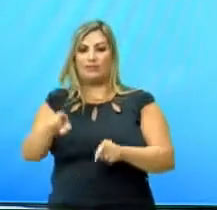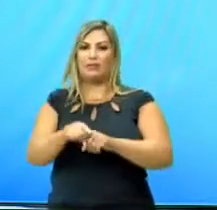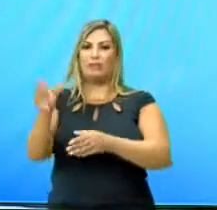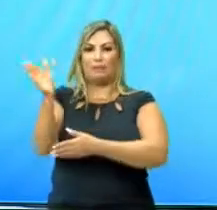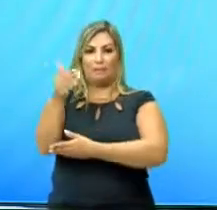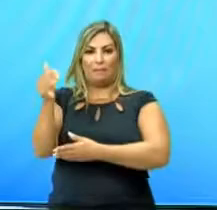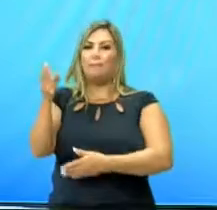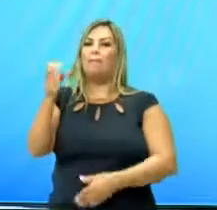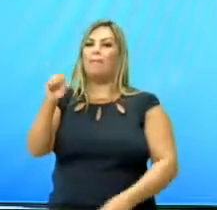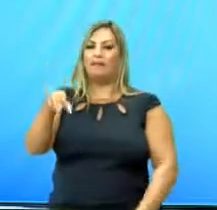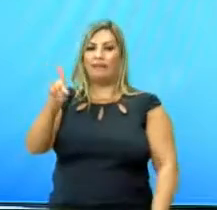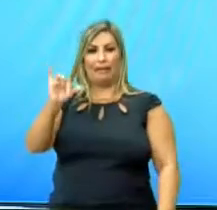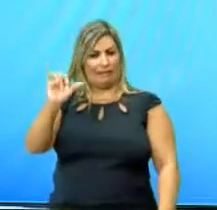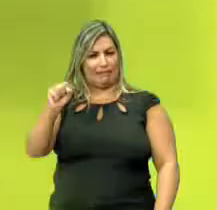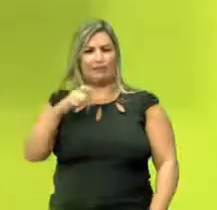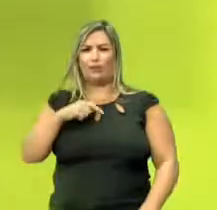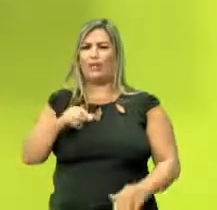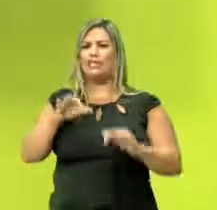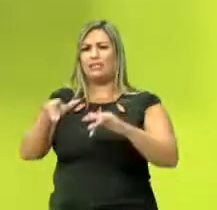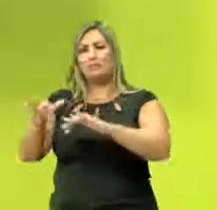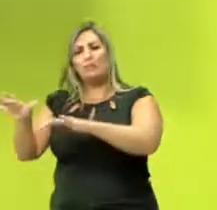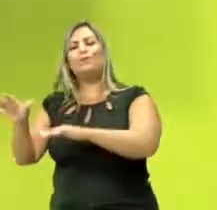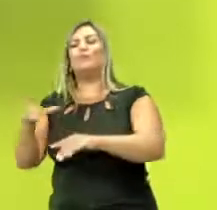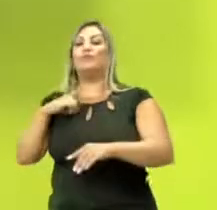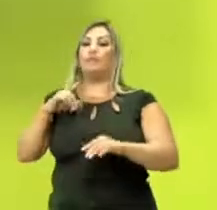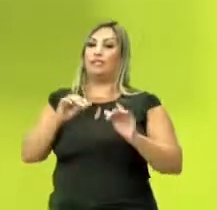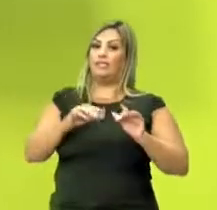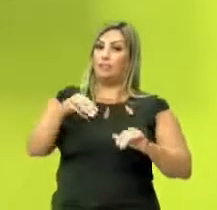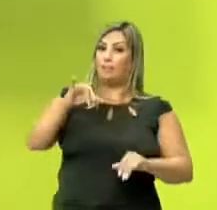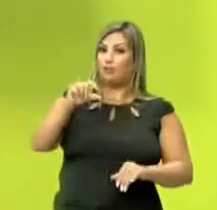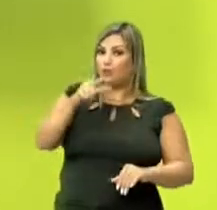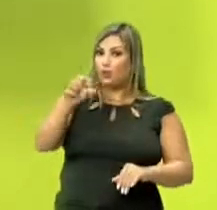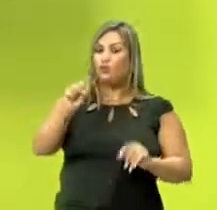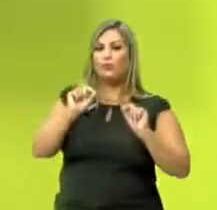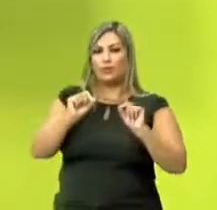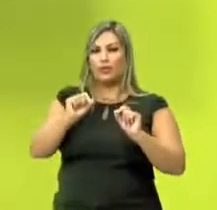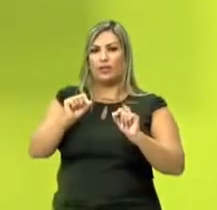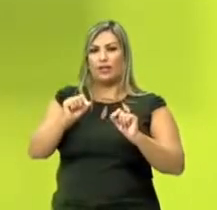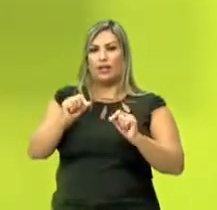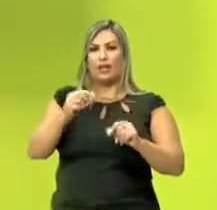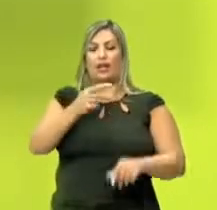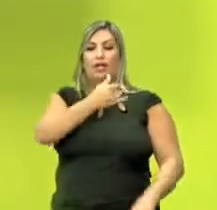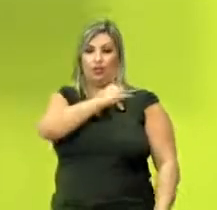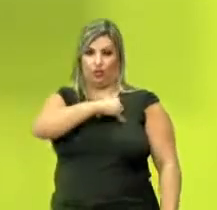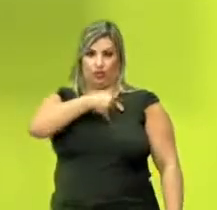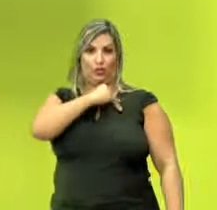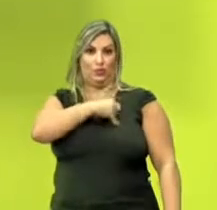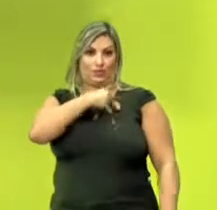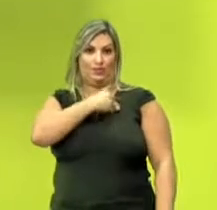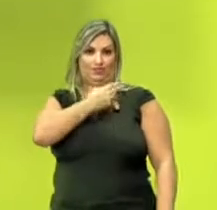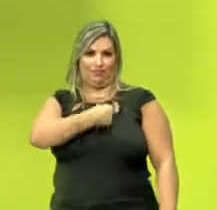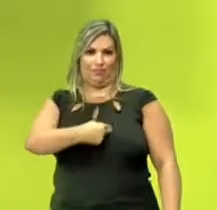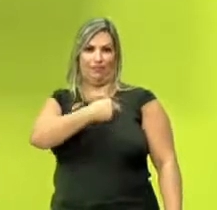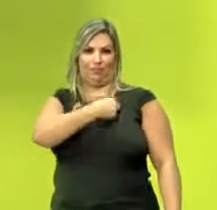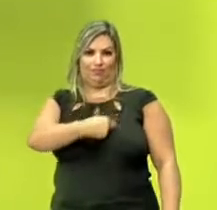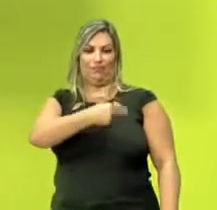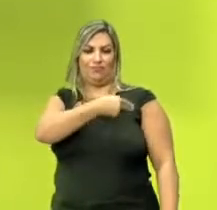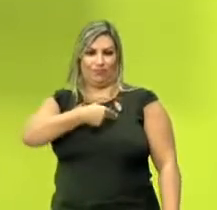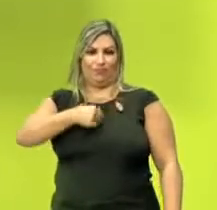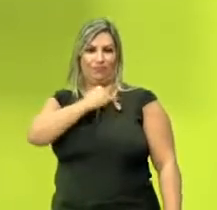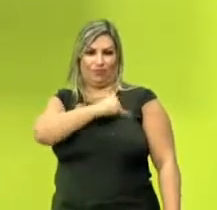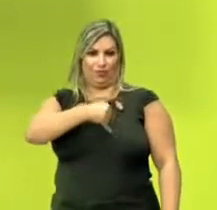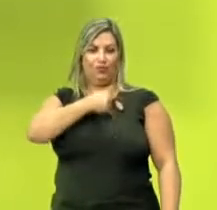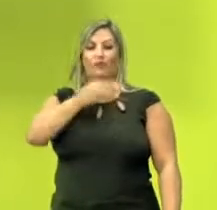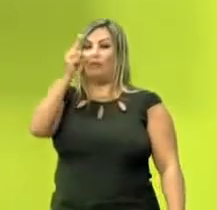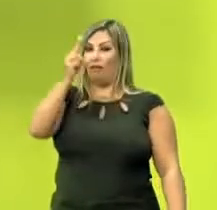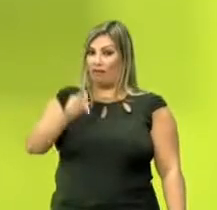bandeiras. O que são missões e bandeiras? Missões eram missões jesuítas. Então, parte da integrante